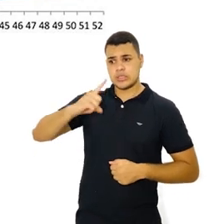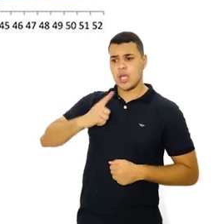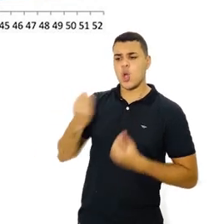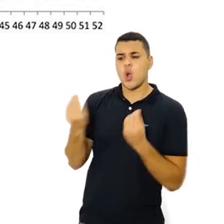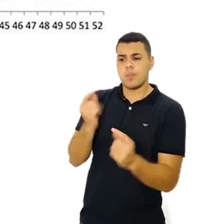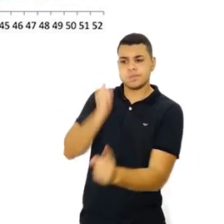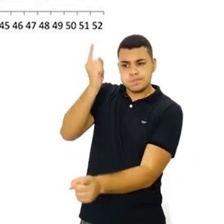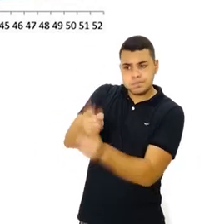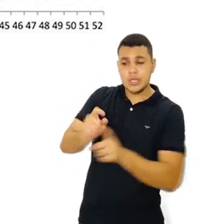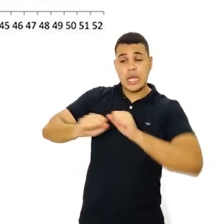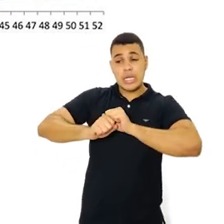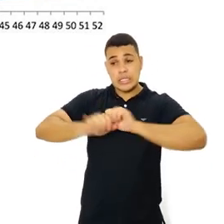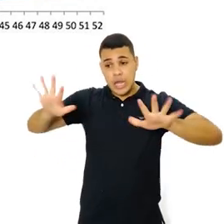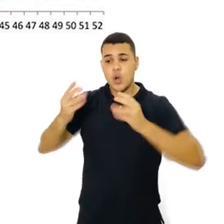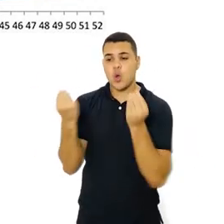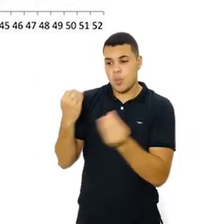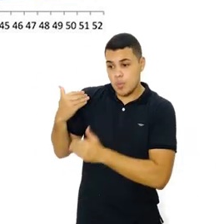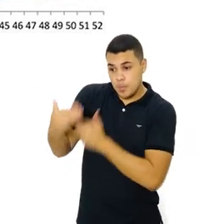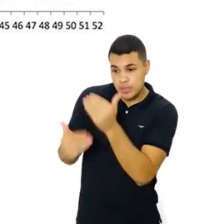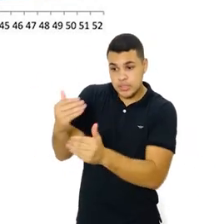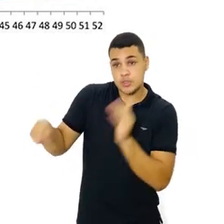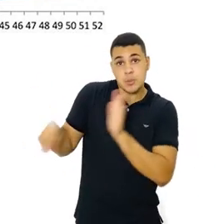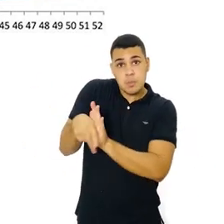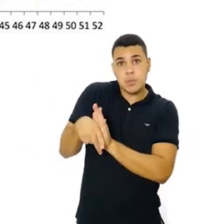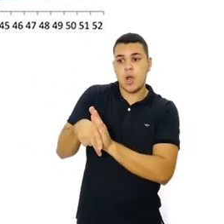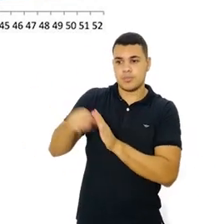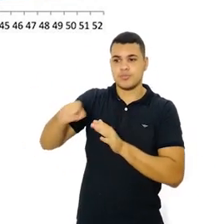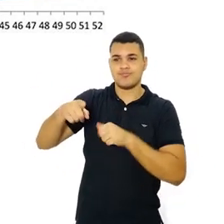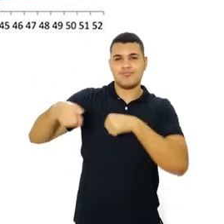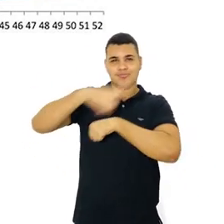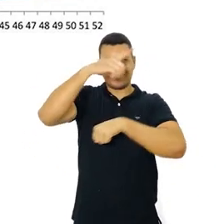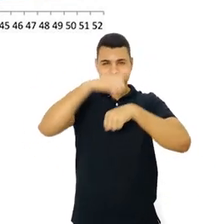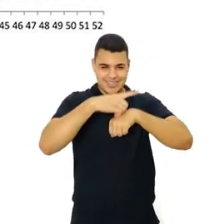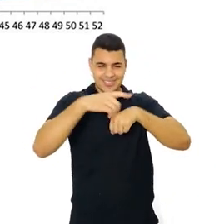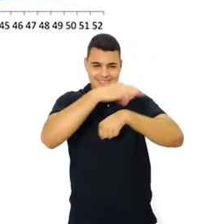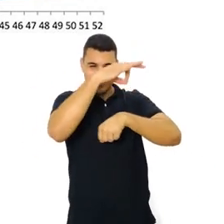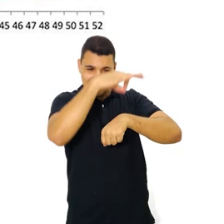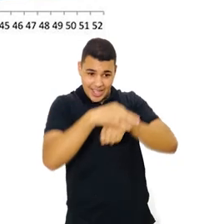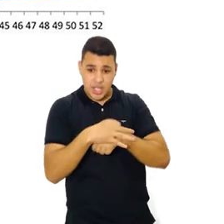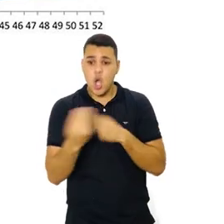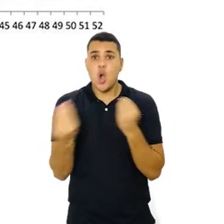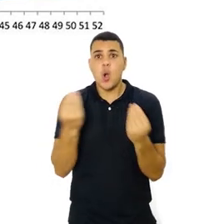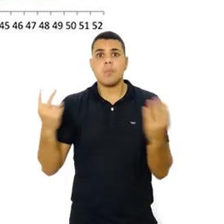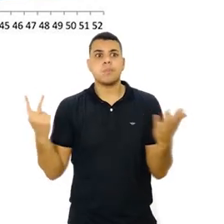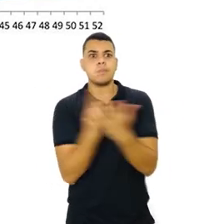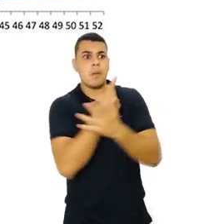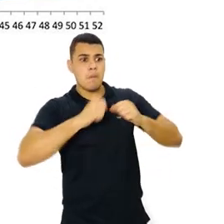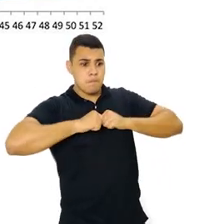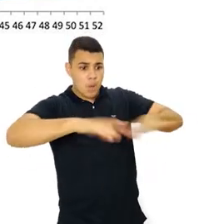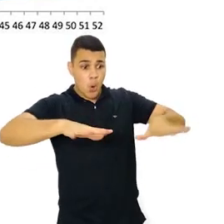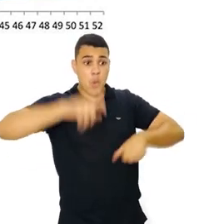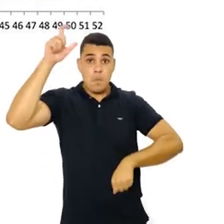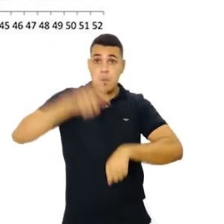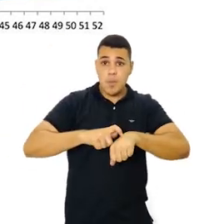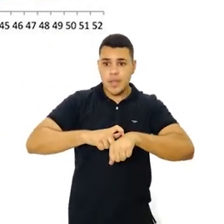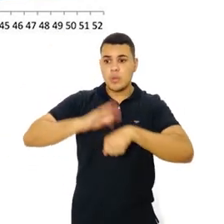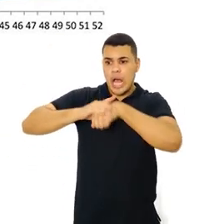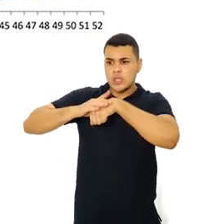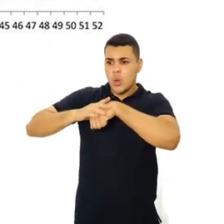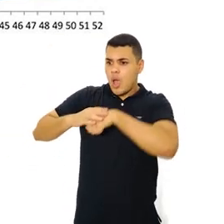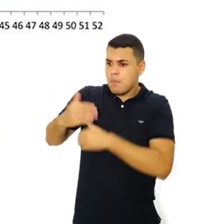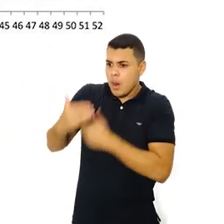nesse slide. E aí nós temos um diagnóstico claro de um processo epidêmico de dengue em Marataízes,